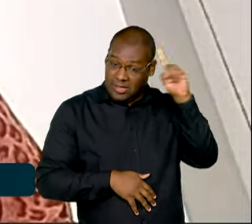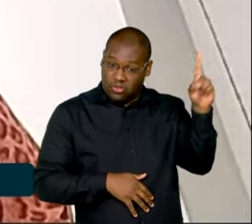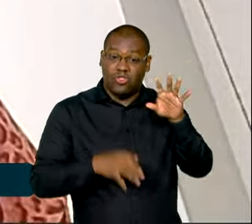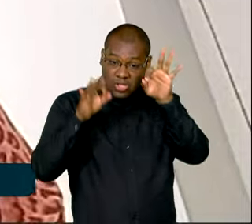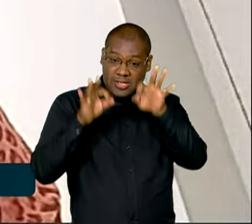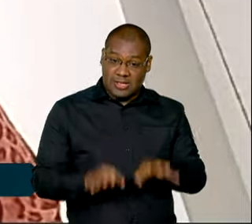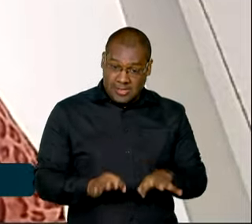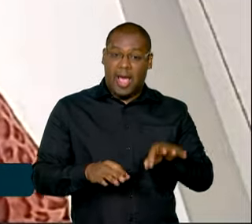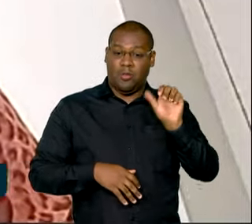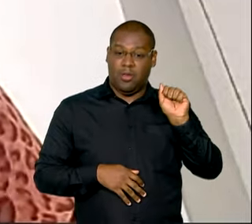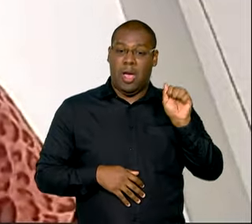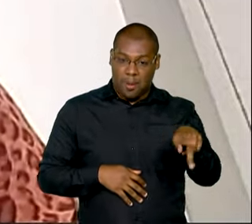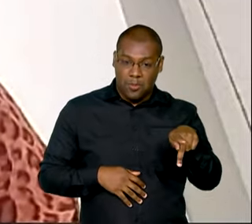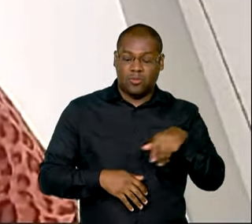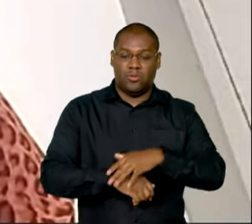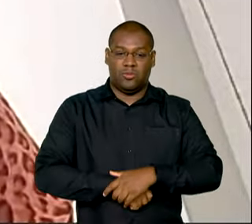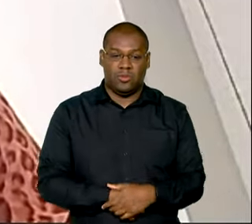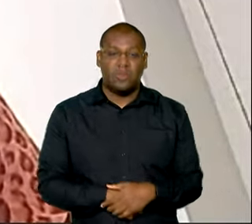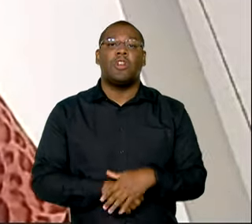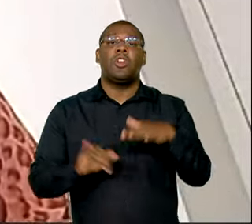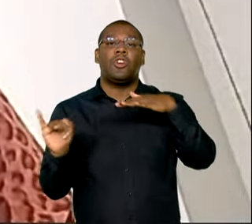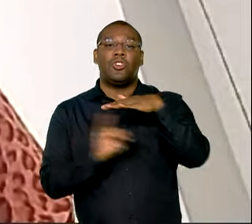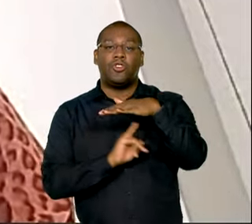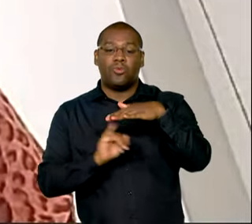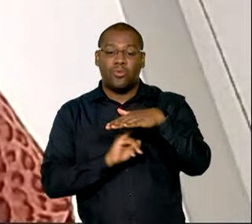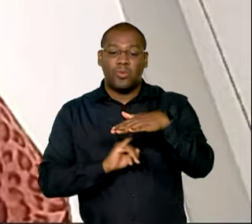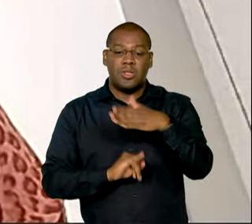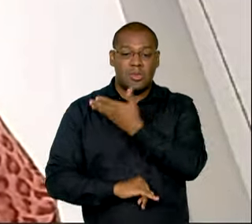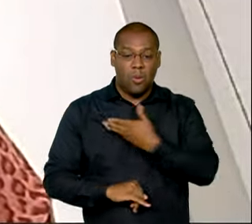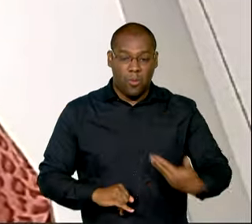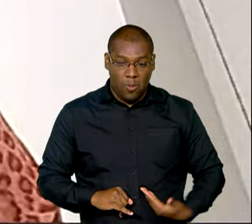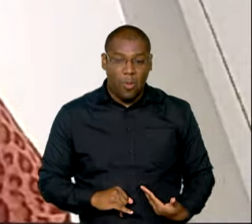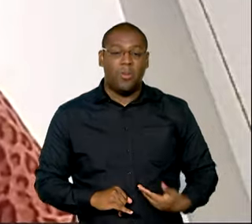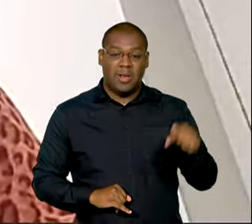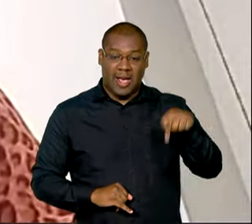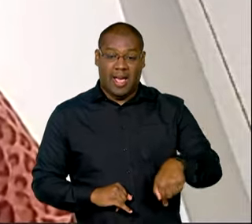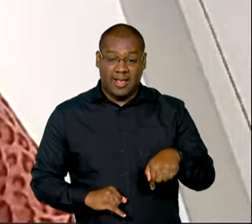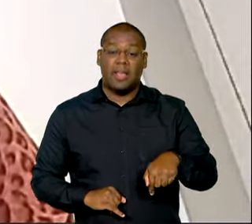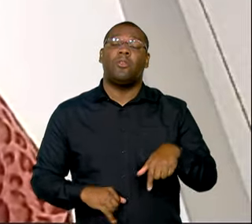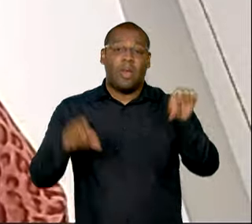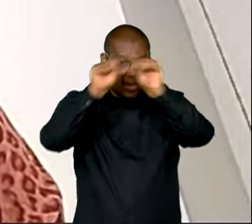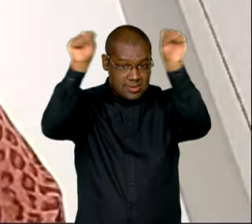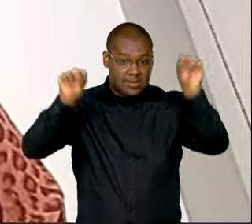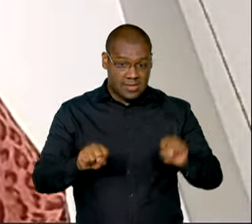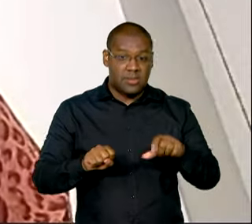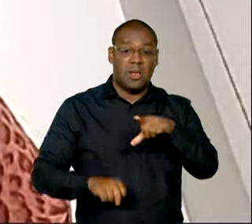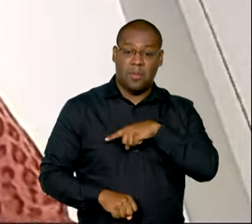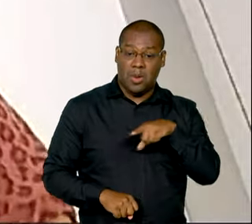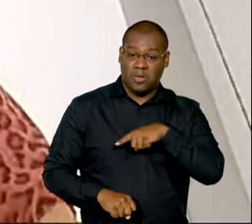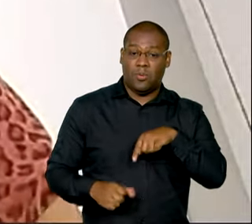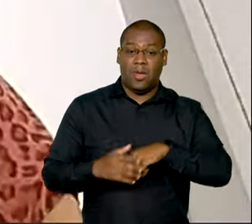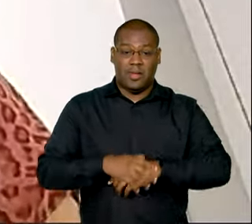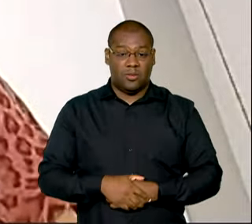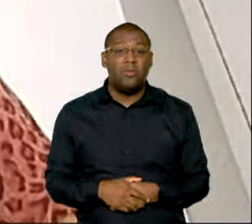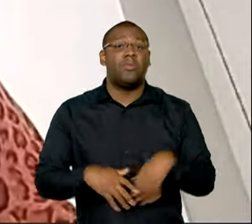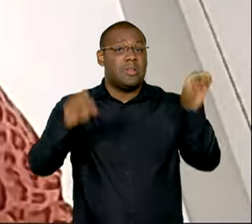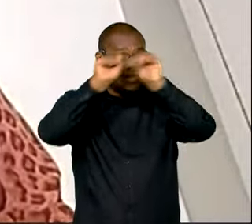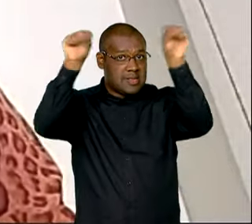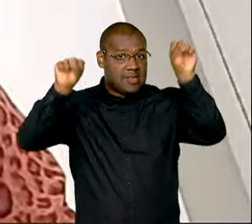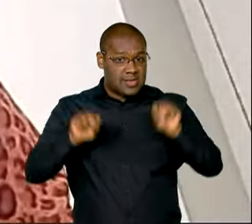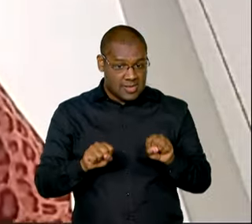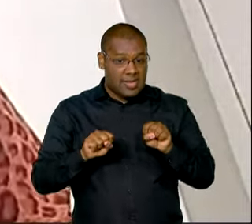órgão tem um sistema que a gente vai acompanhando, vai mudando lá, vai dando